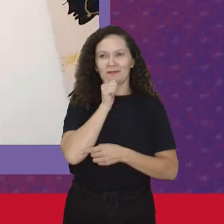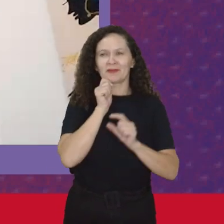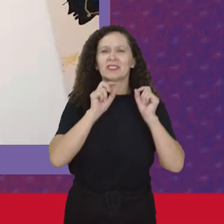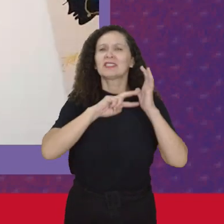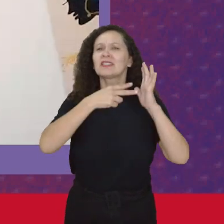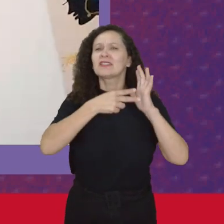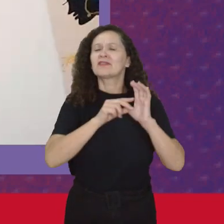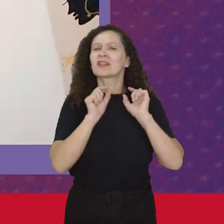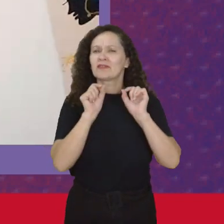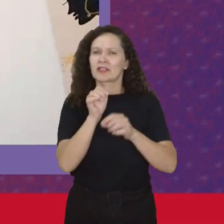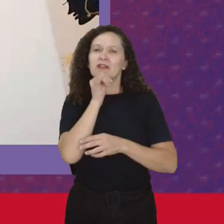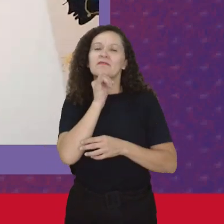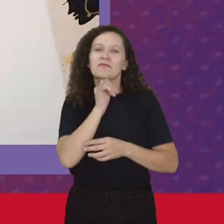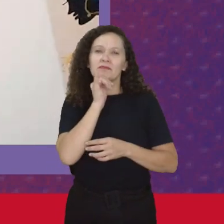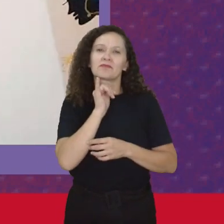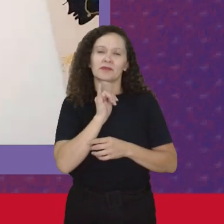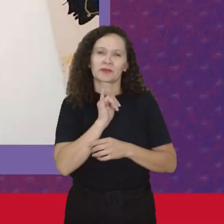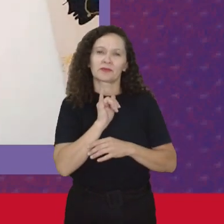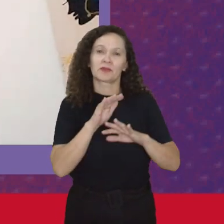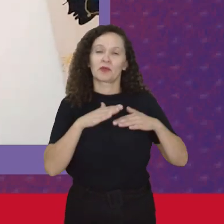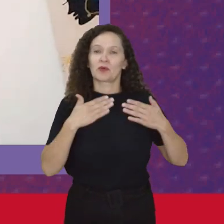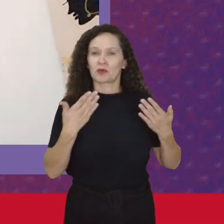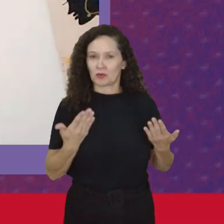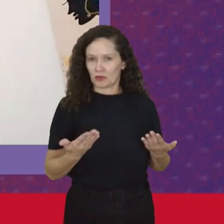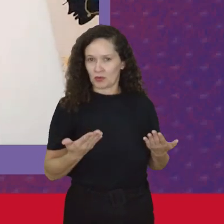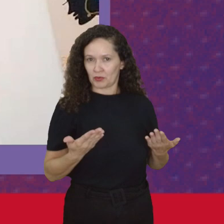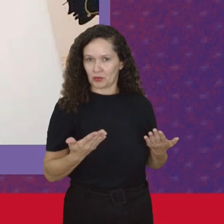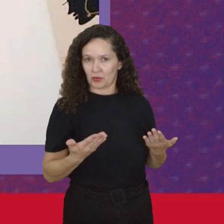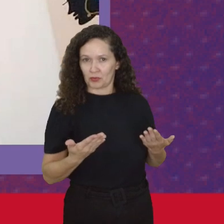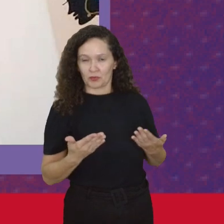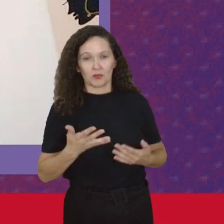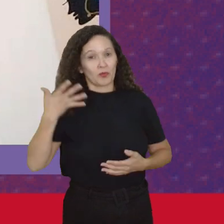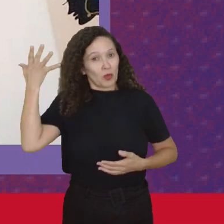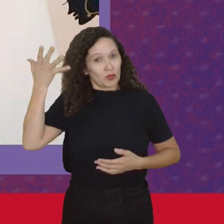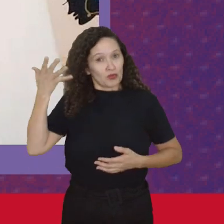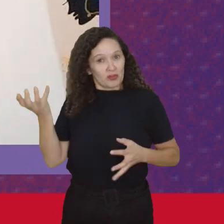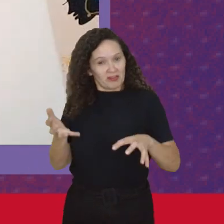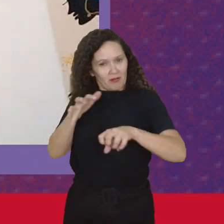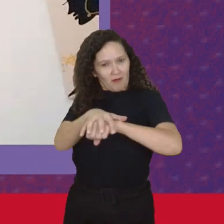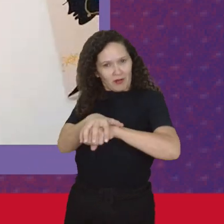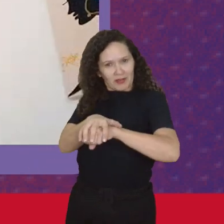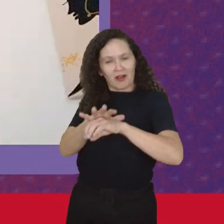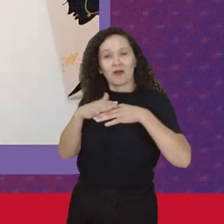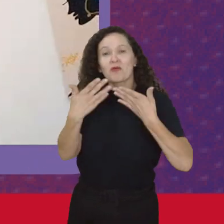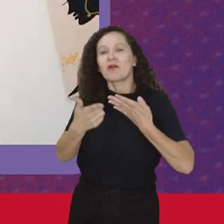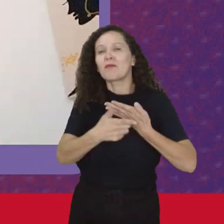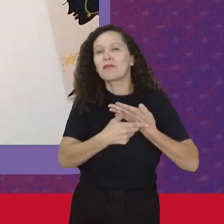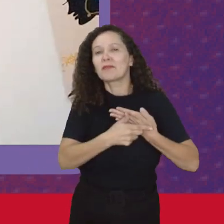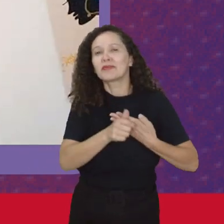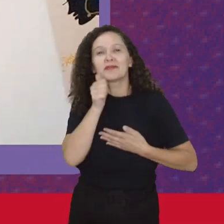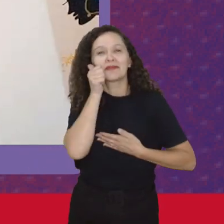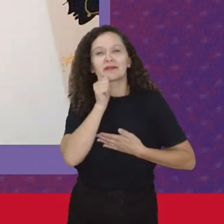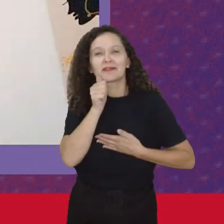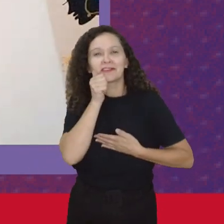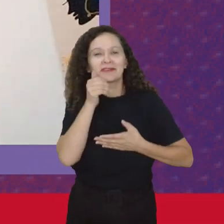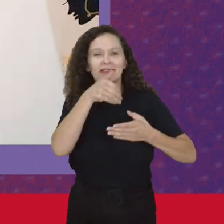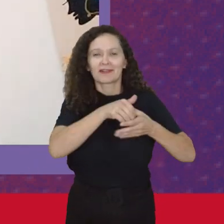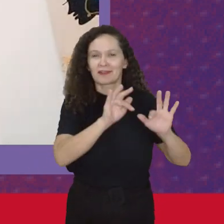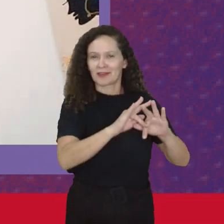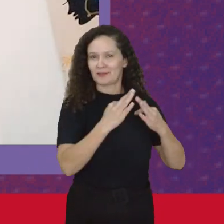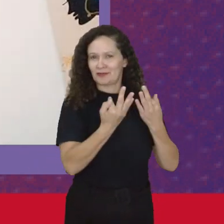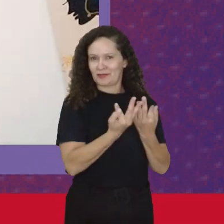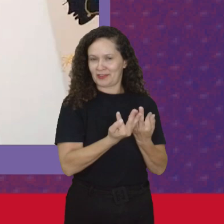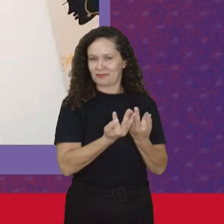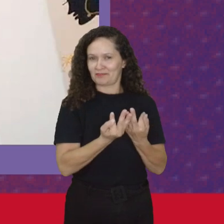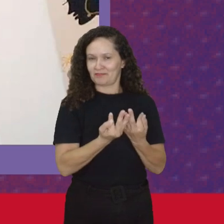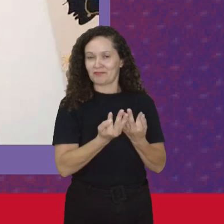Significava Por exemplo No âmbito Do discurso Colonial Qual que era O papel Das mulheres Na família E